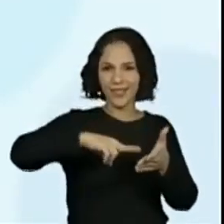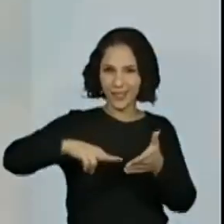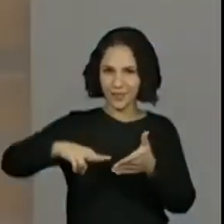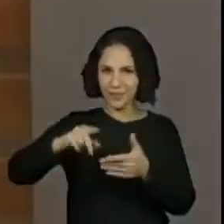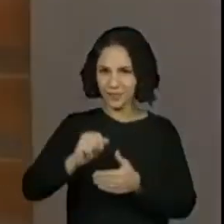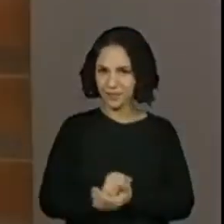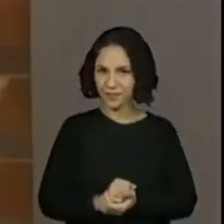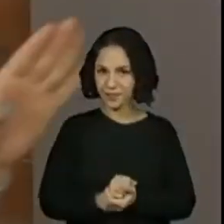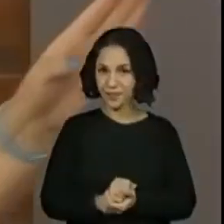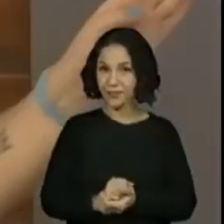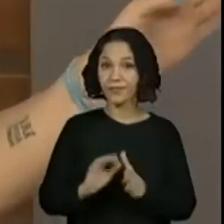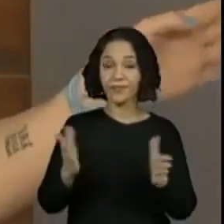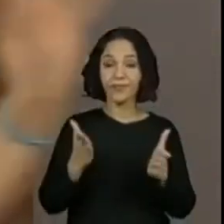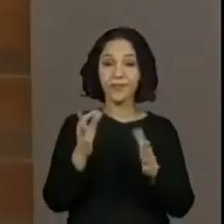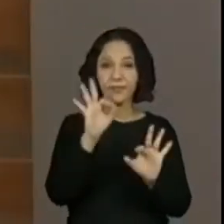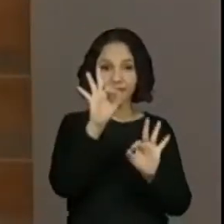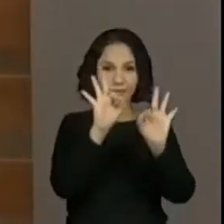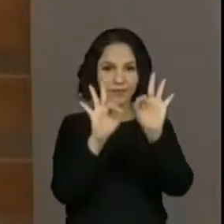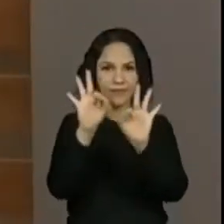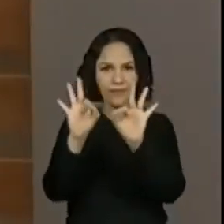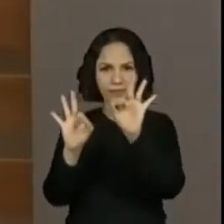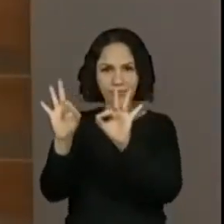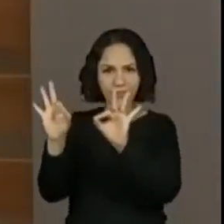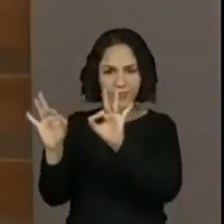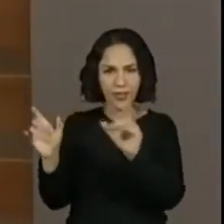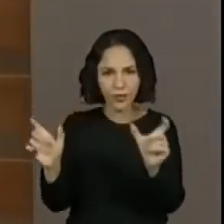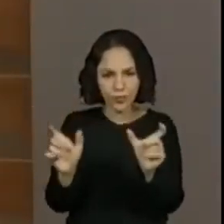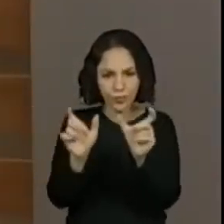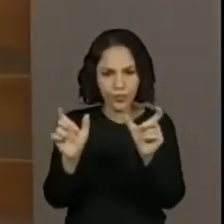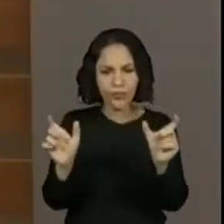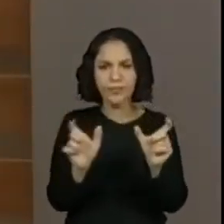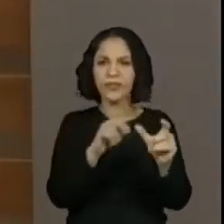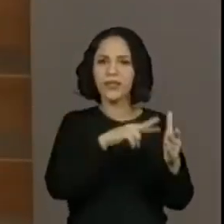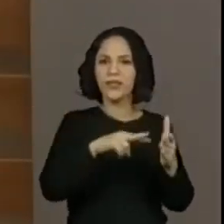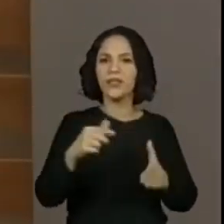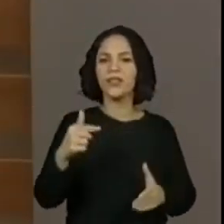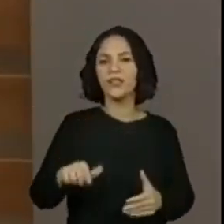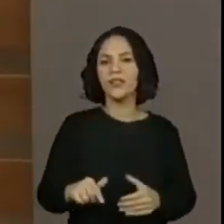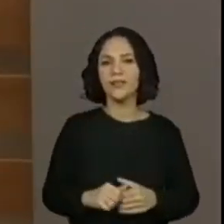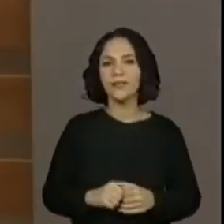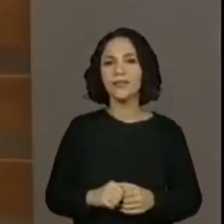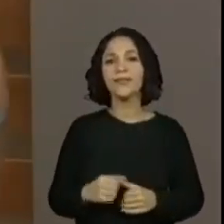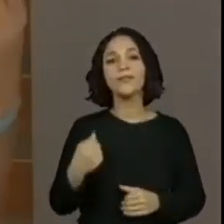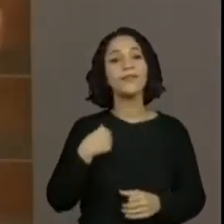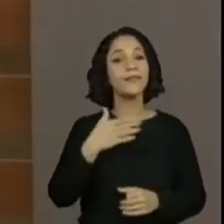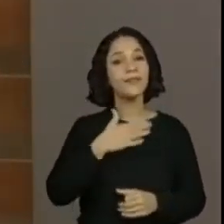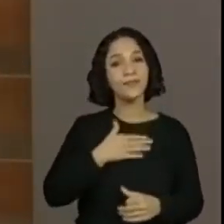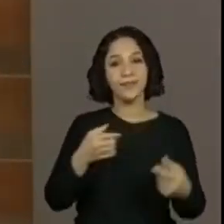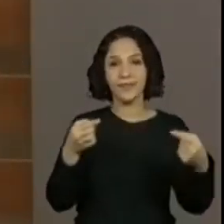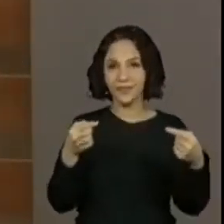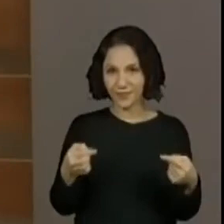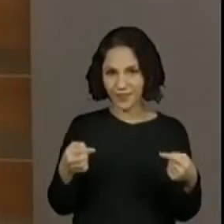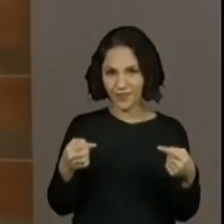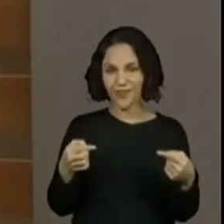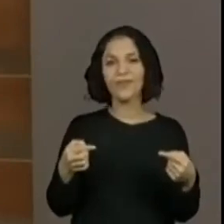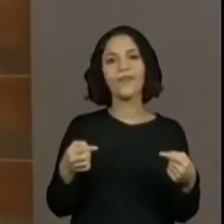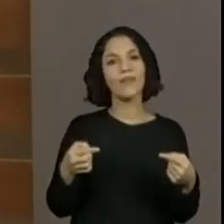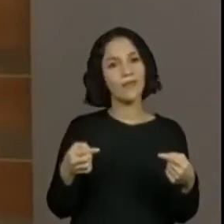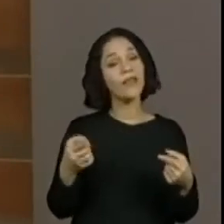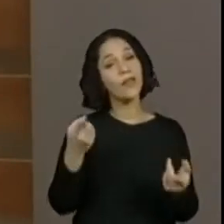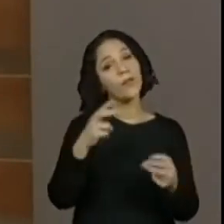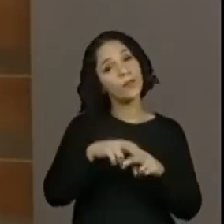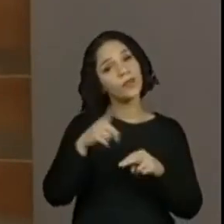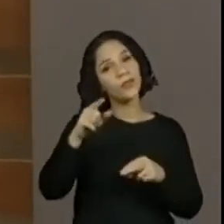fizeram a leitura. Agora eu preciso montar ela aqui novamente com leitura. Só que eu gosto de desafio. Então, eu criei uma atividade para vocês